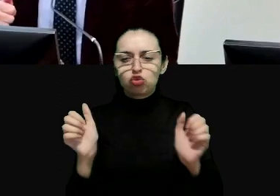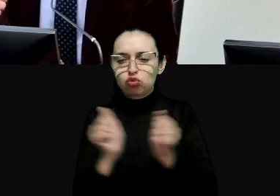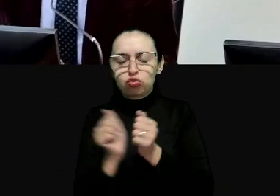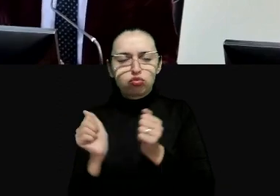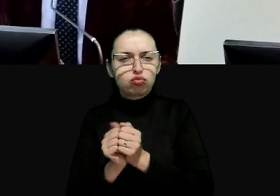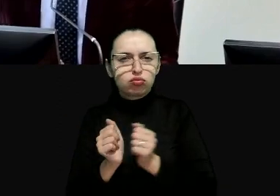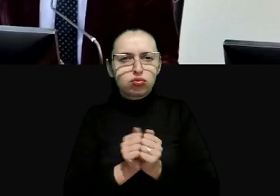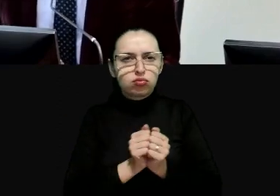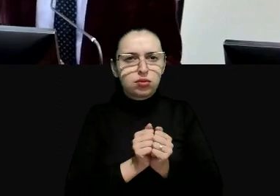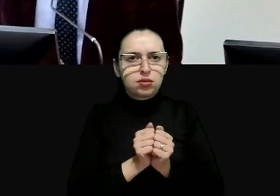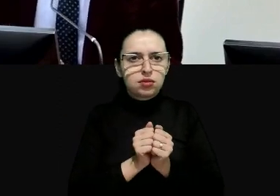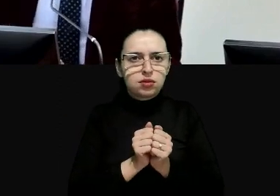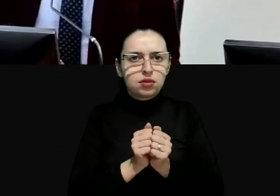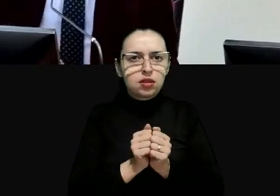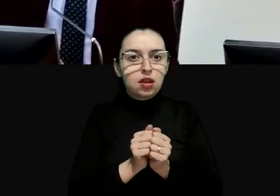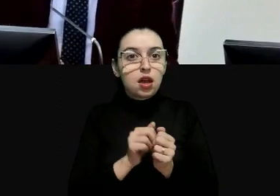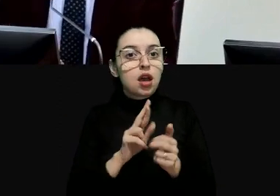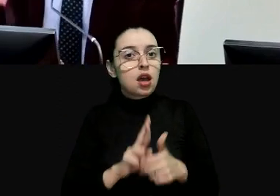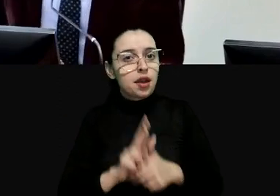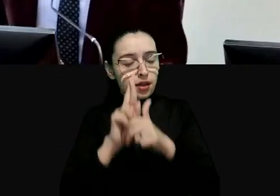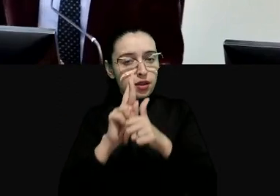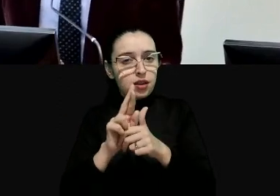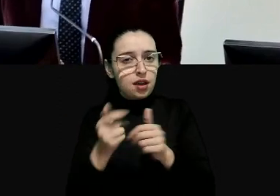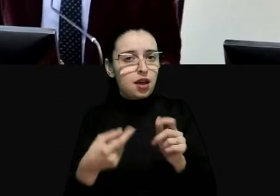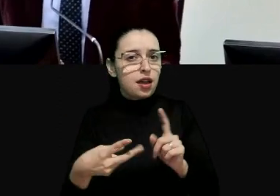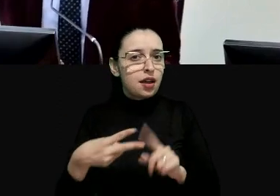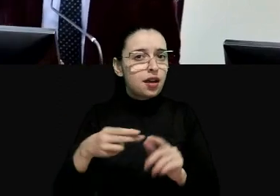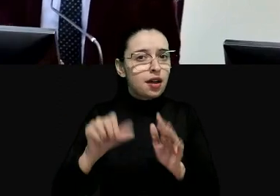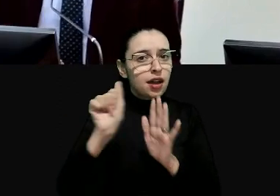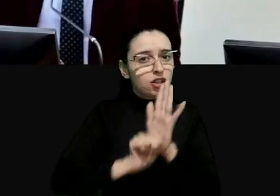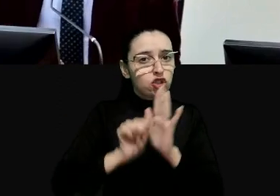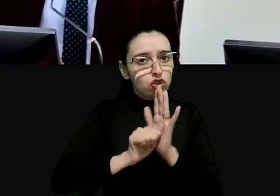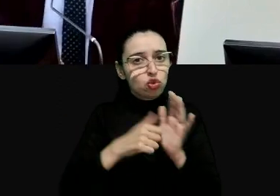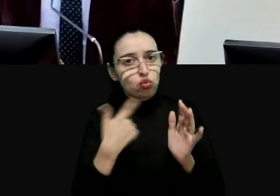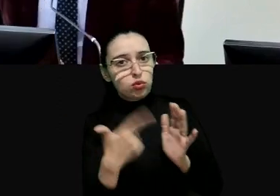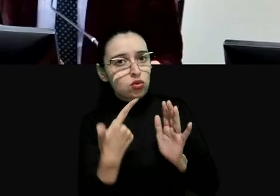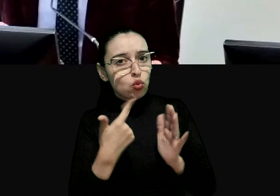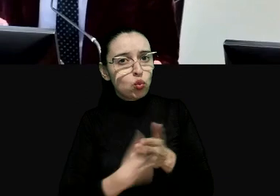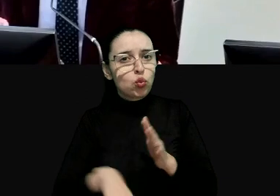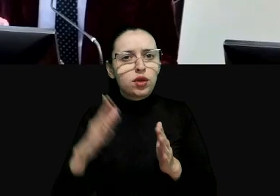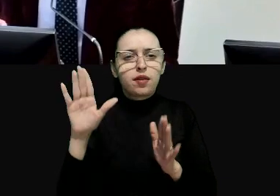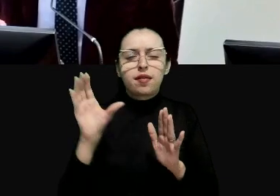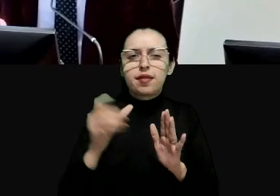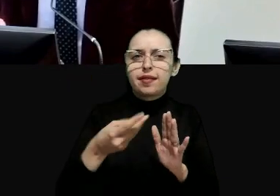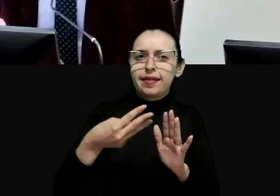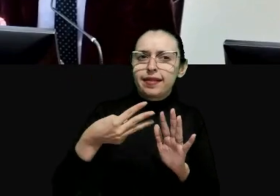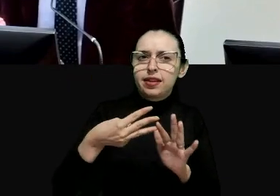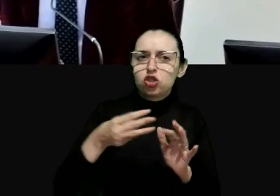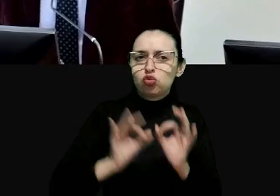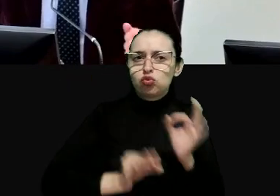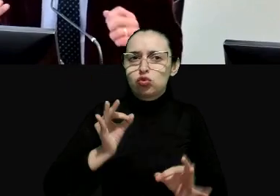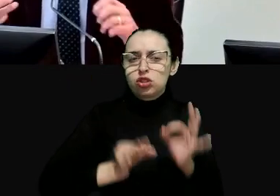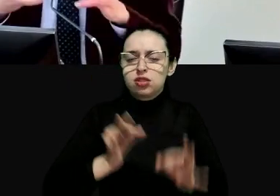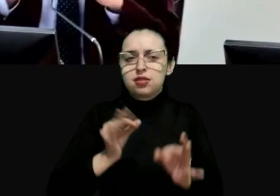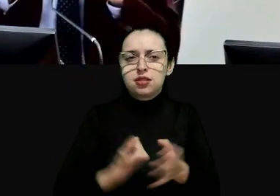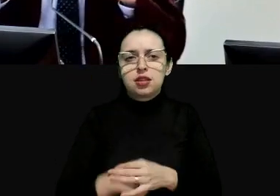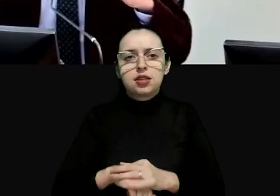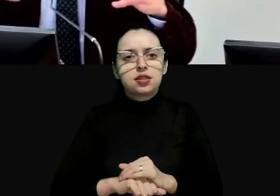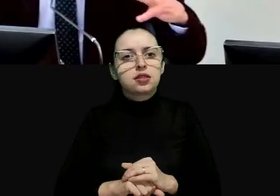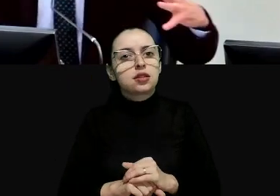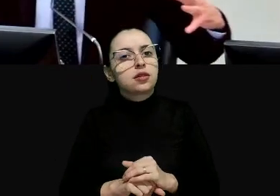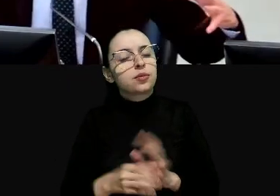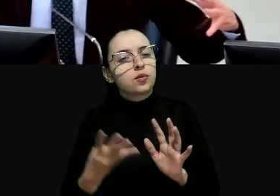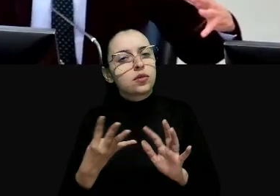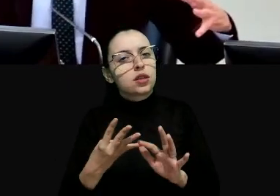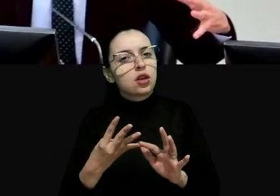artículo 1 o presidente artículo 2 a justicia artículo 3 depois a